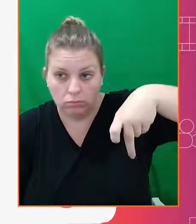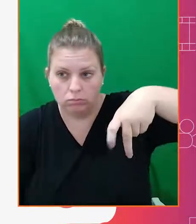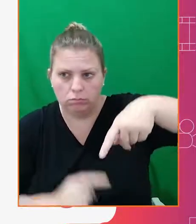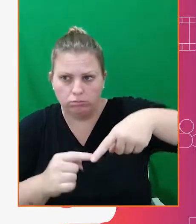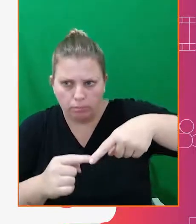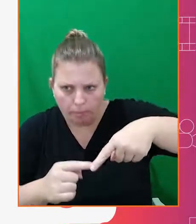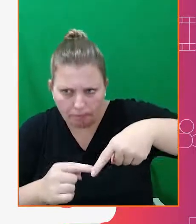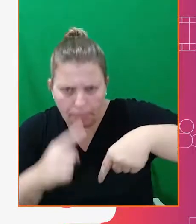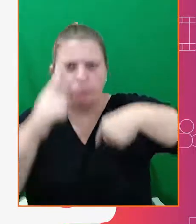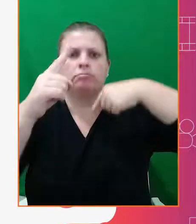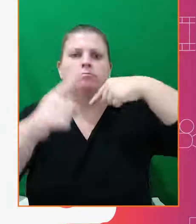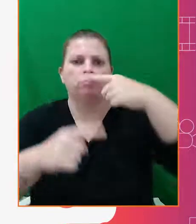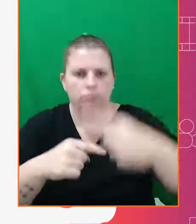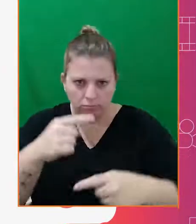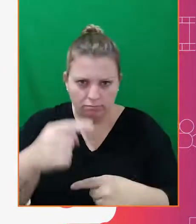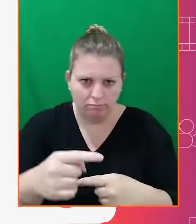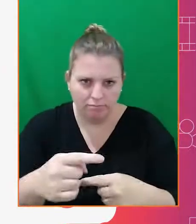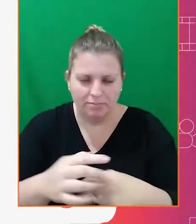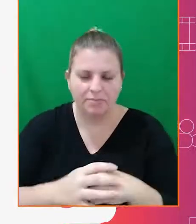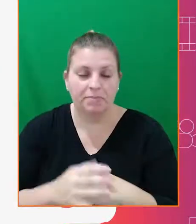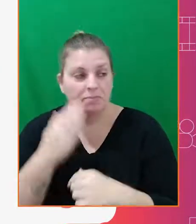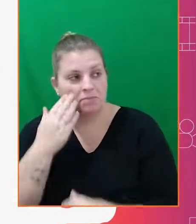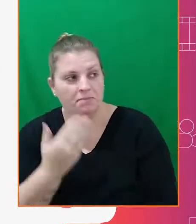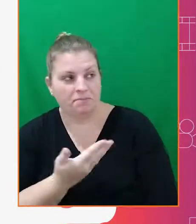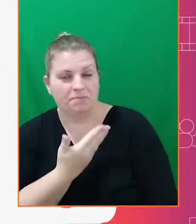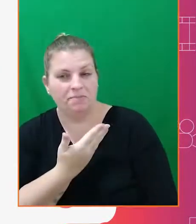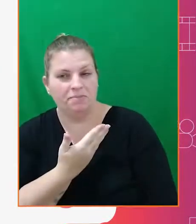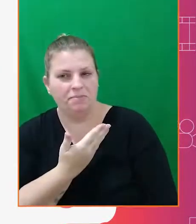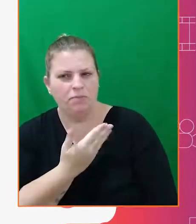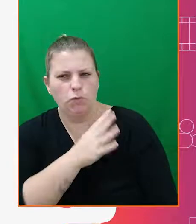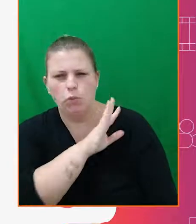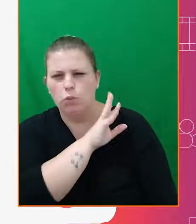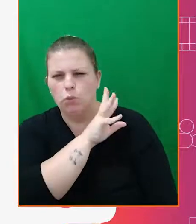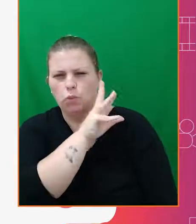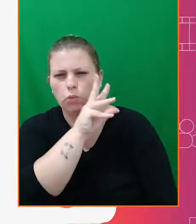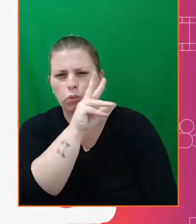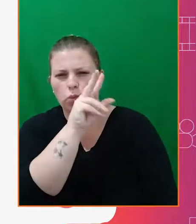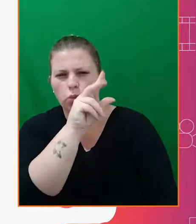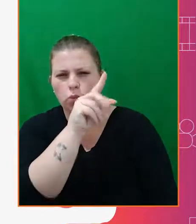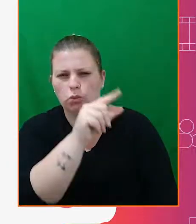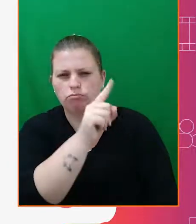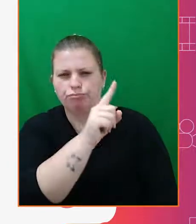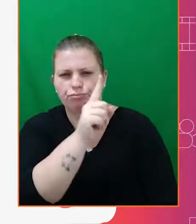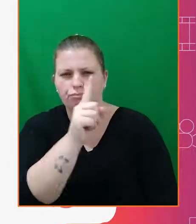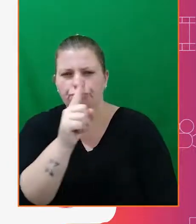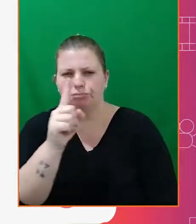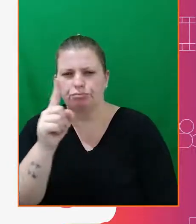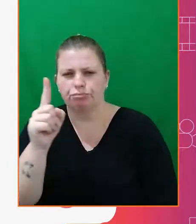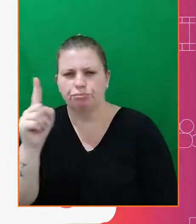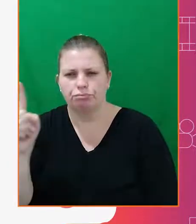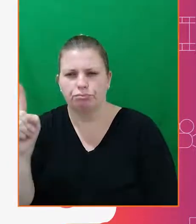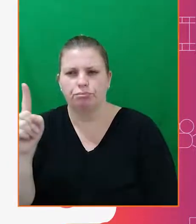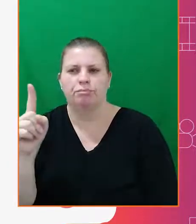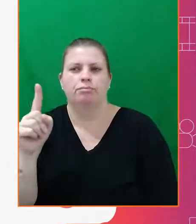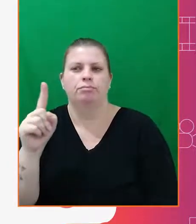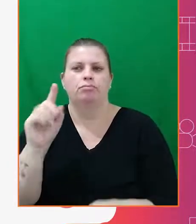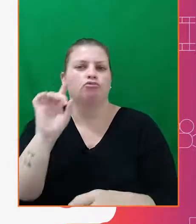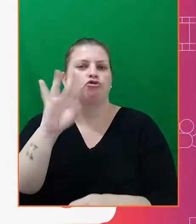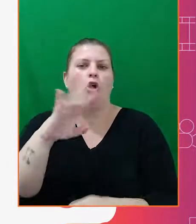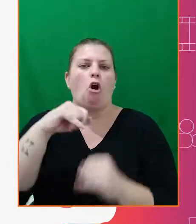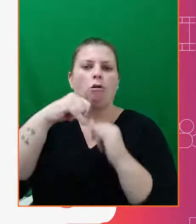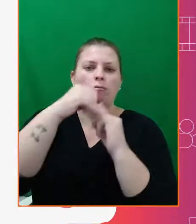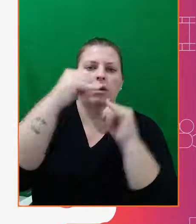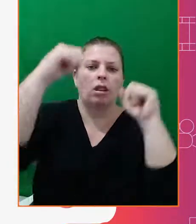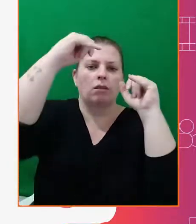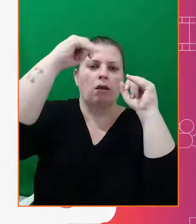uma pirueta no ar. Repare que todos os desenhos podem ser reduzidos às linhas